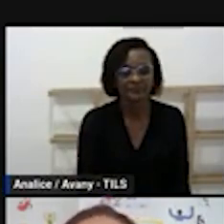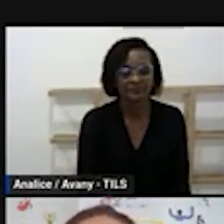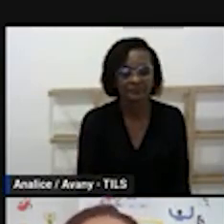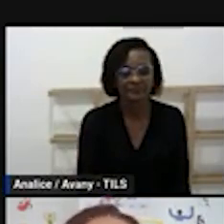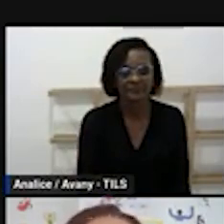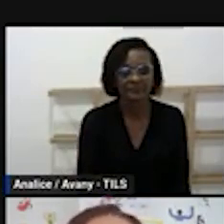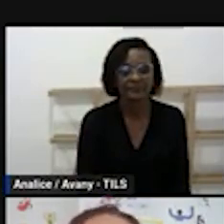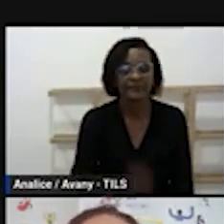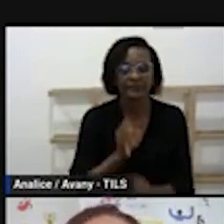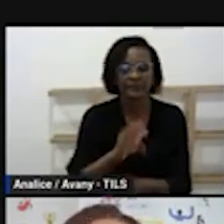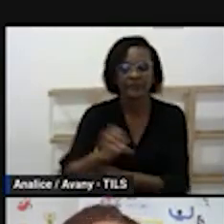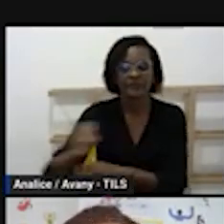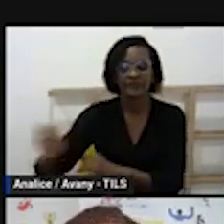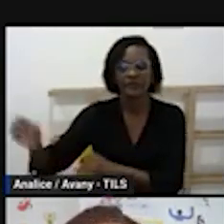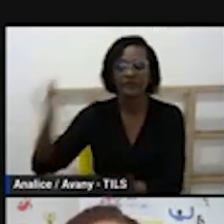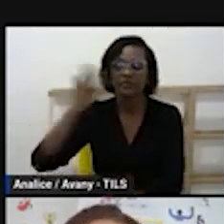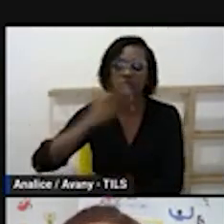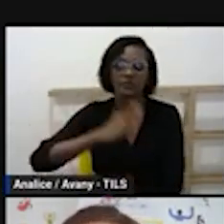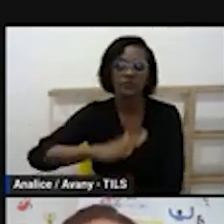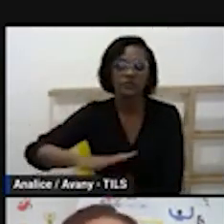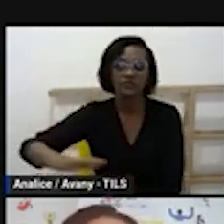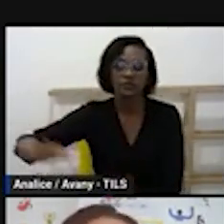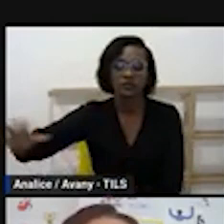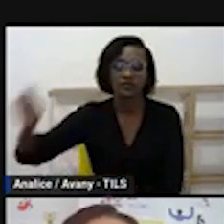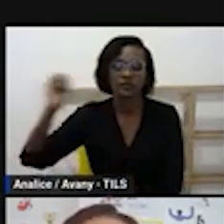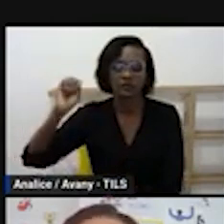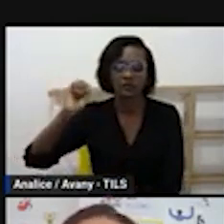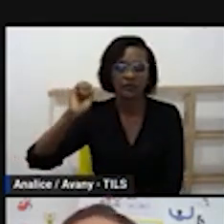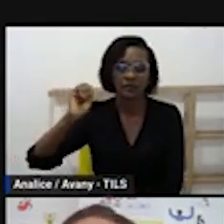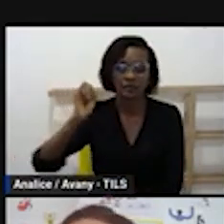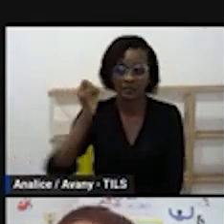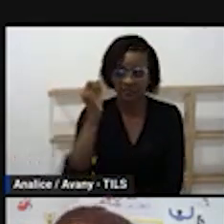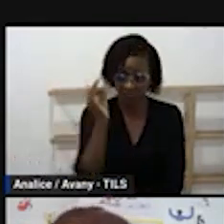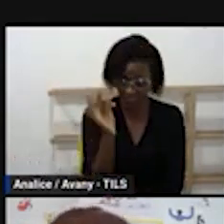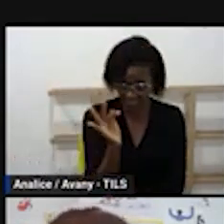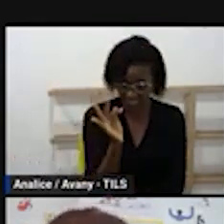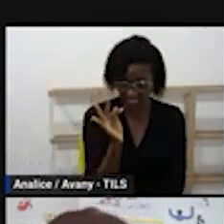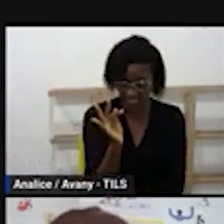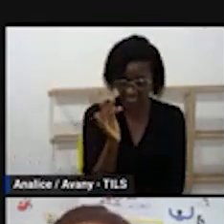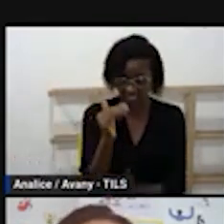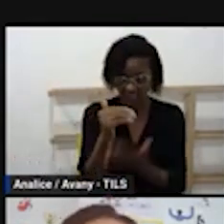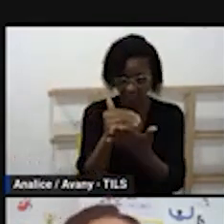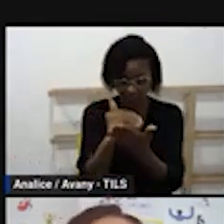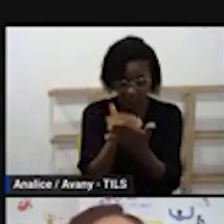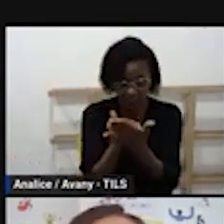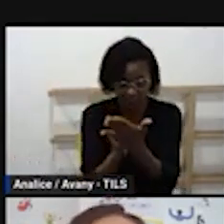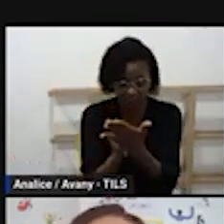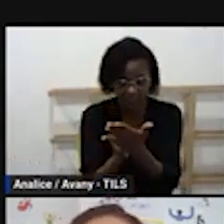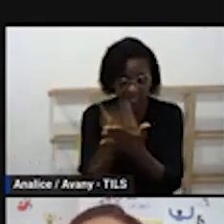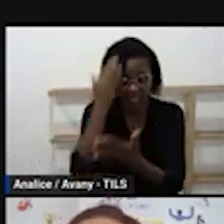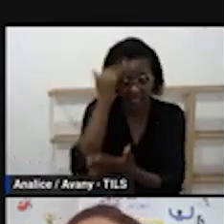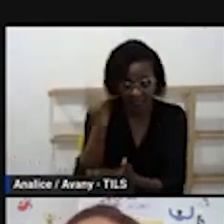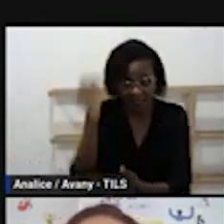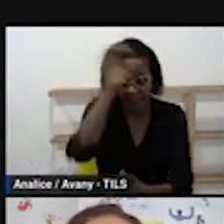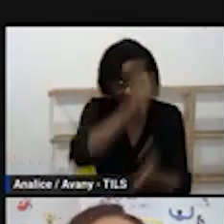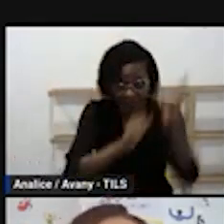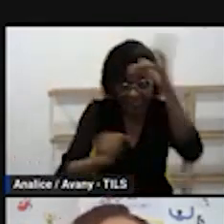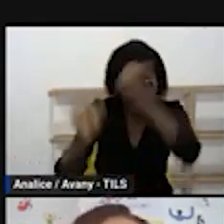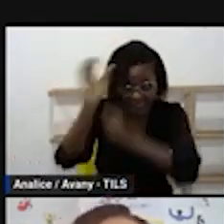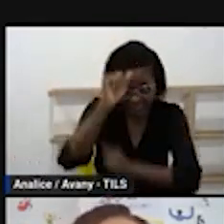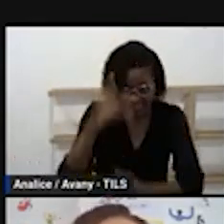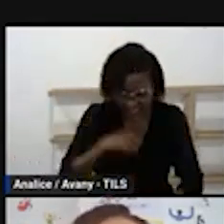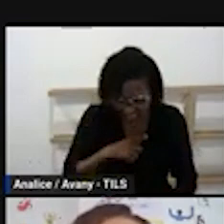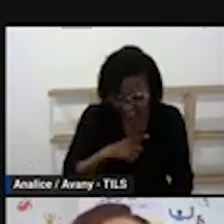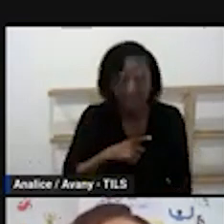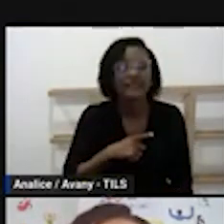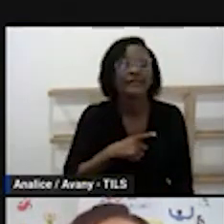infantil tem conteúdo? tem sim na educação infantil tem conteúdo mas a gente chama dos saberes então lá no sistema quando vocês